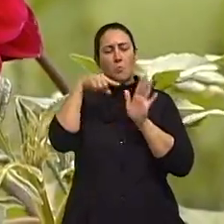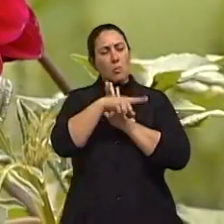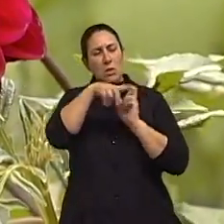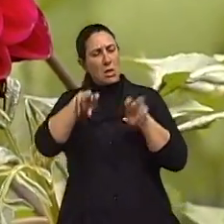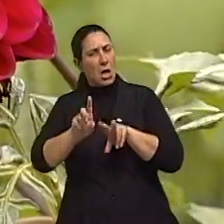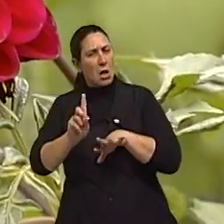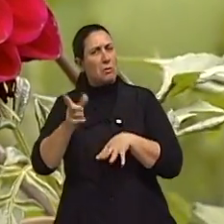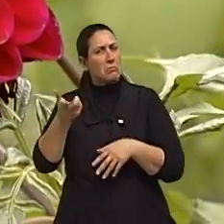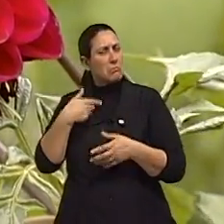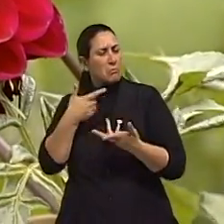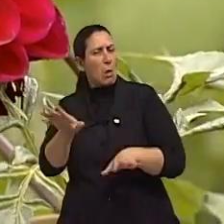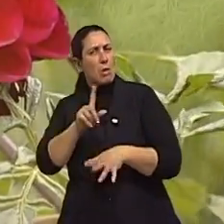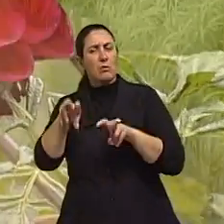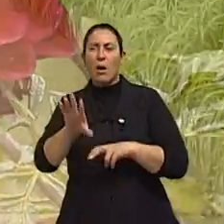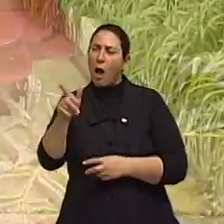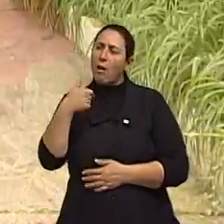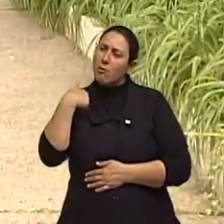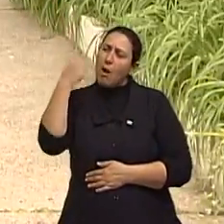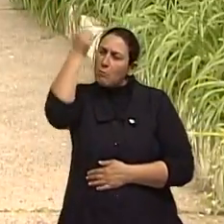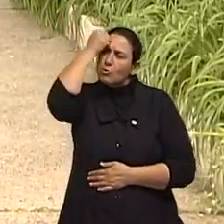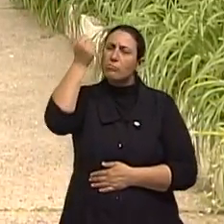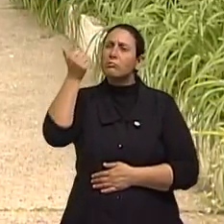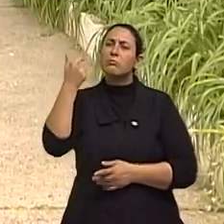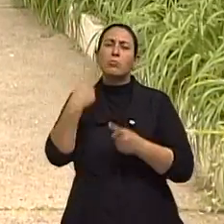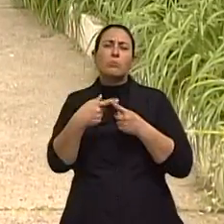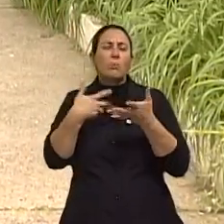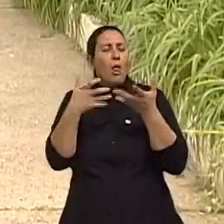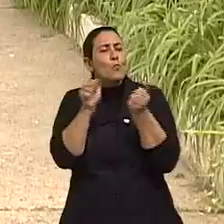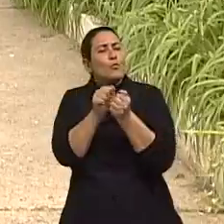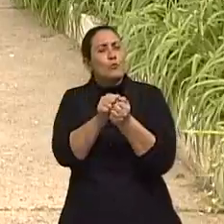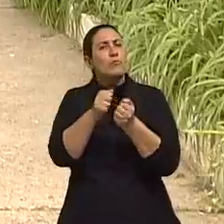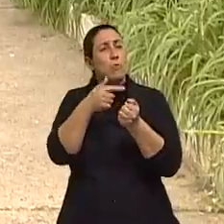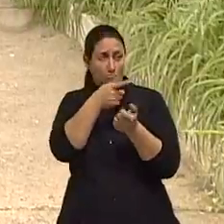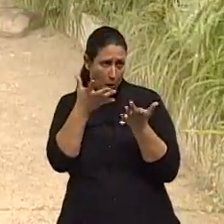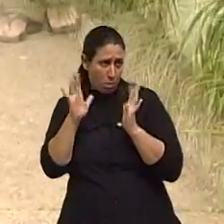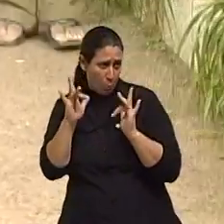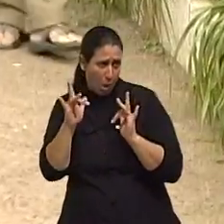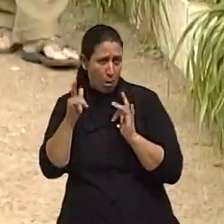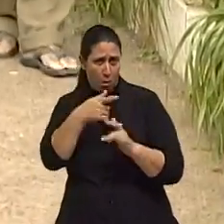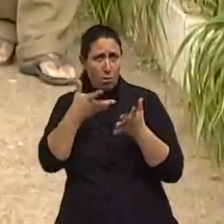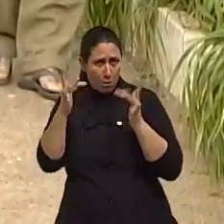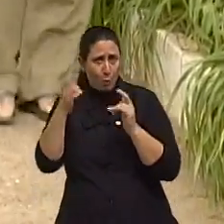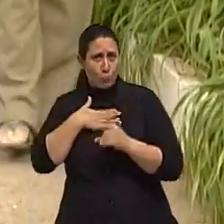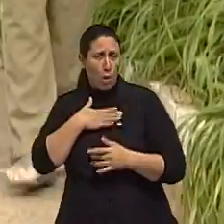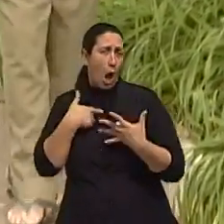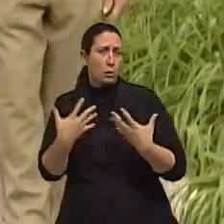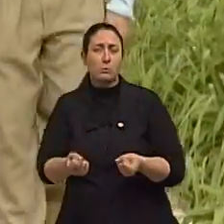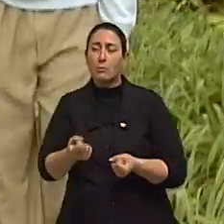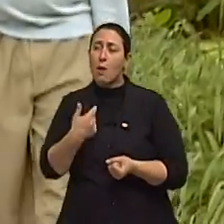disse, eu me arrependi. Ele disse, se tu quiser namorar comigo, eu aceito.